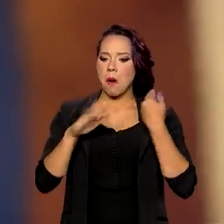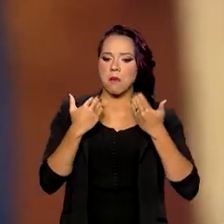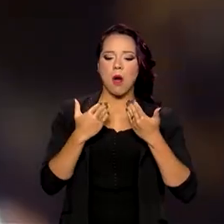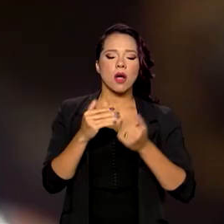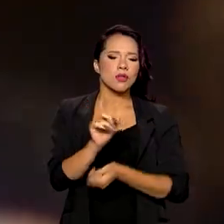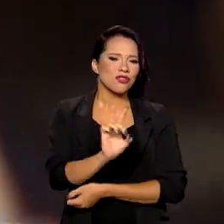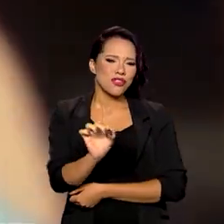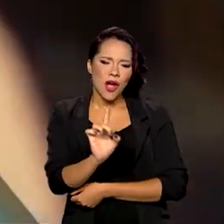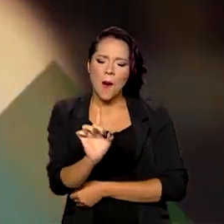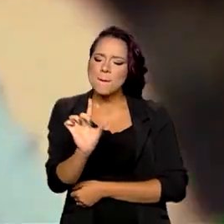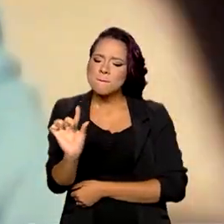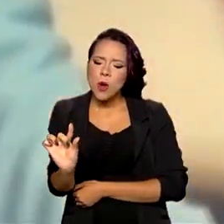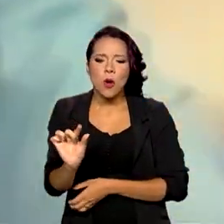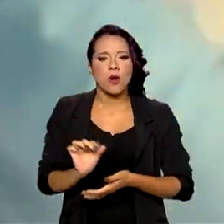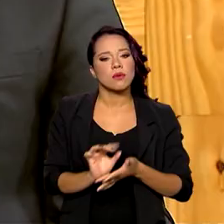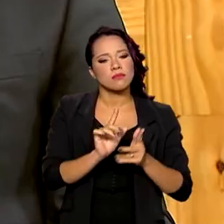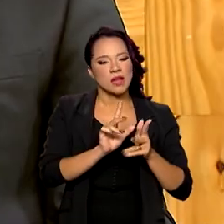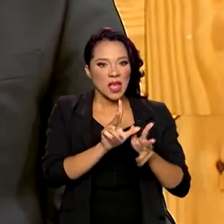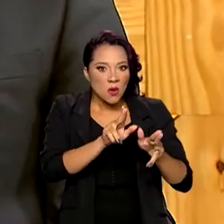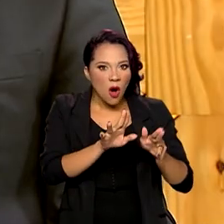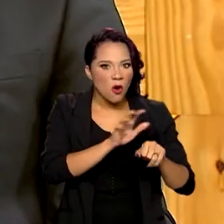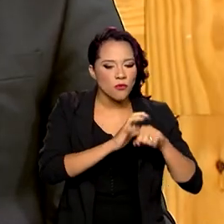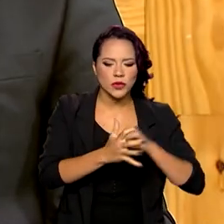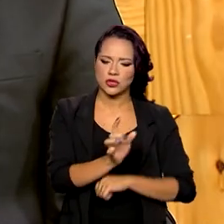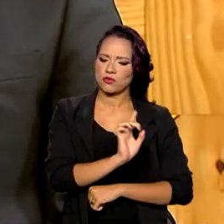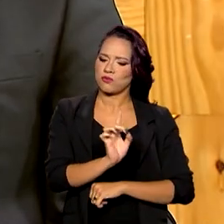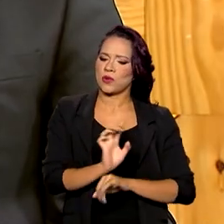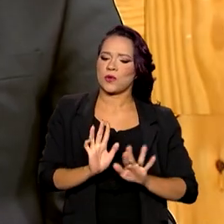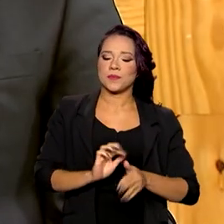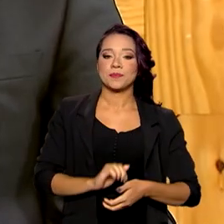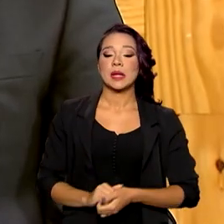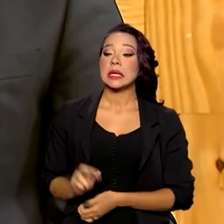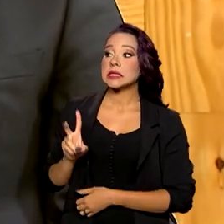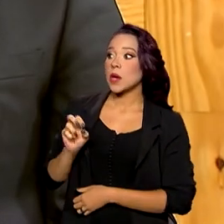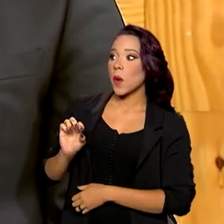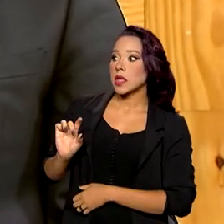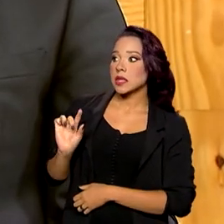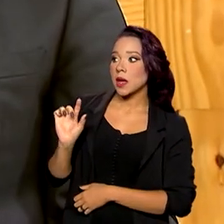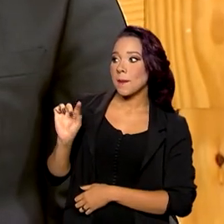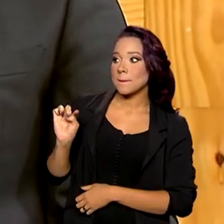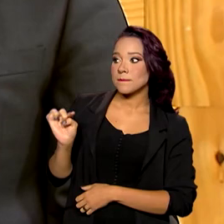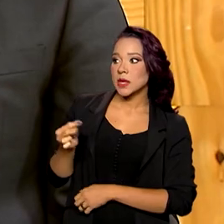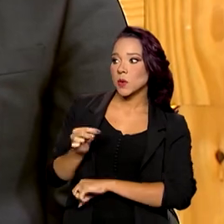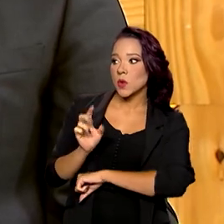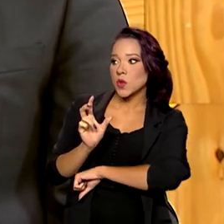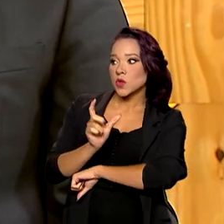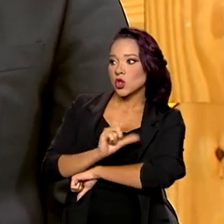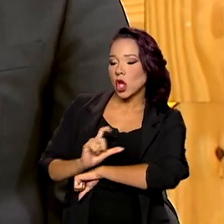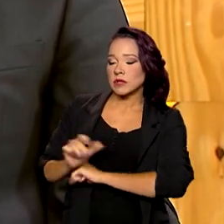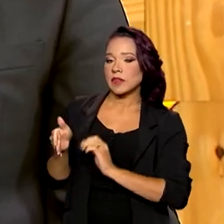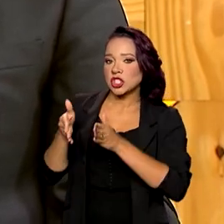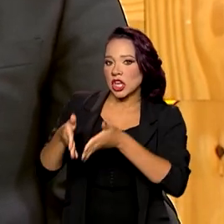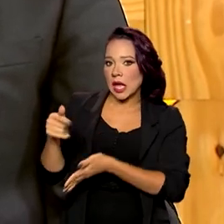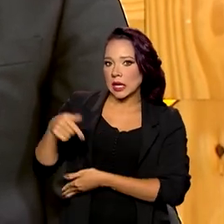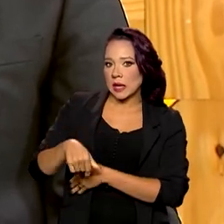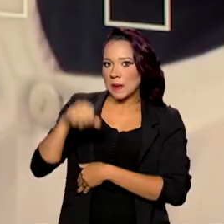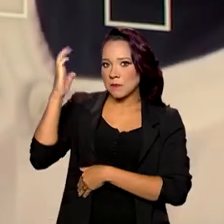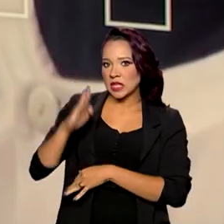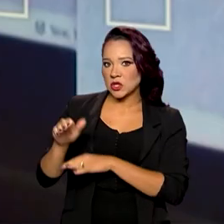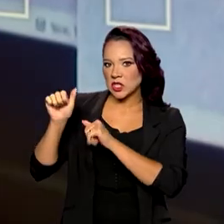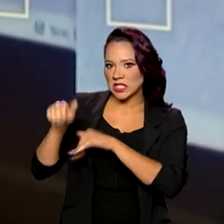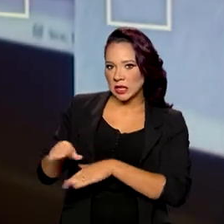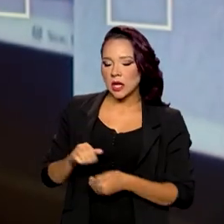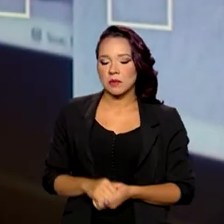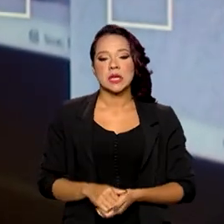contrário da Covid-19. Essas 50 mil doses devem chegar ainda no mês de setembro aqui no Brasil? Na segunda